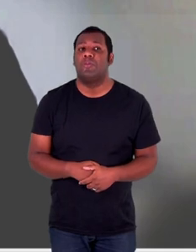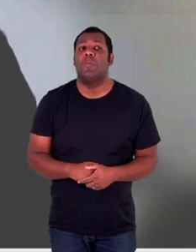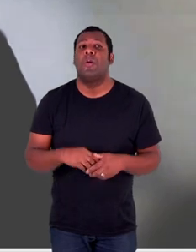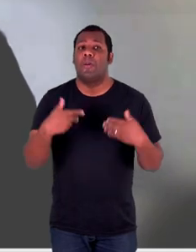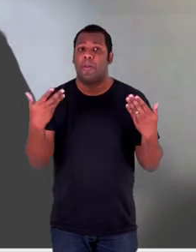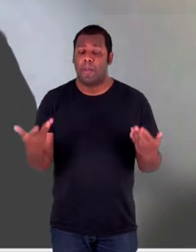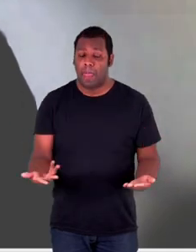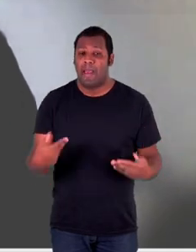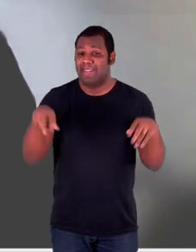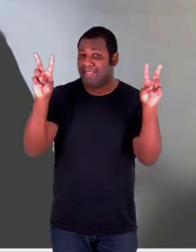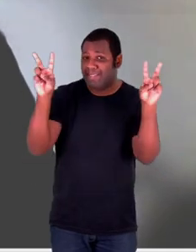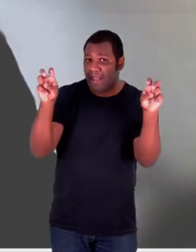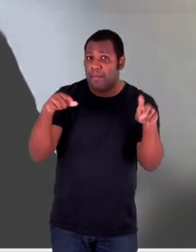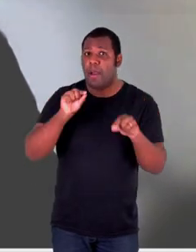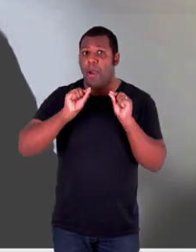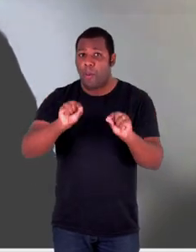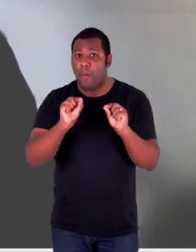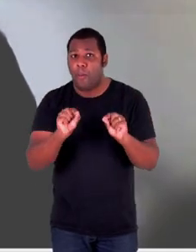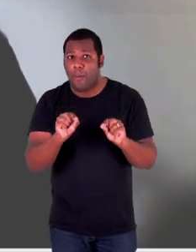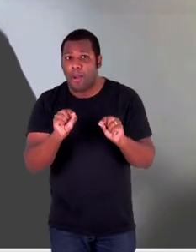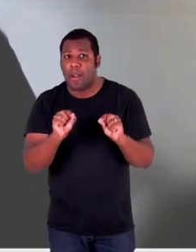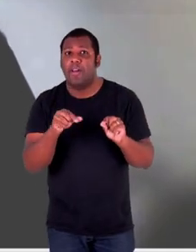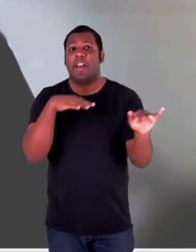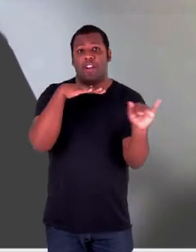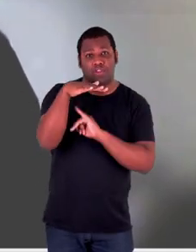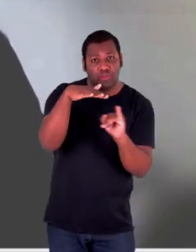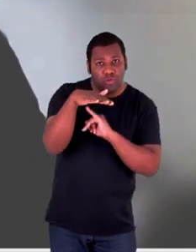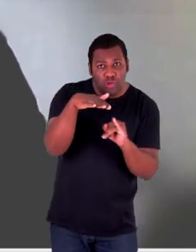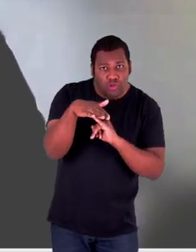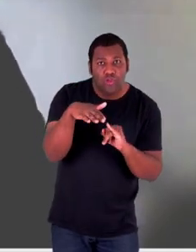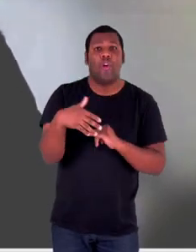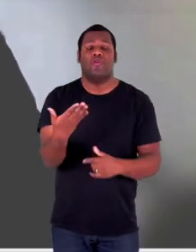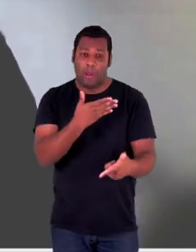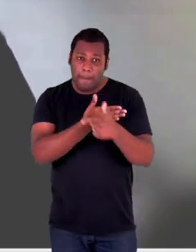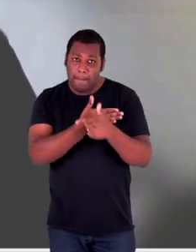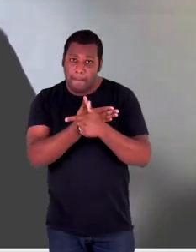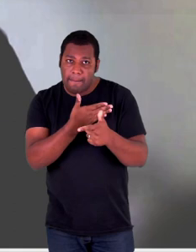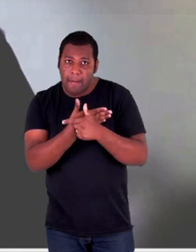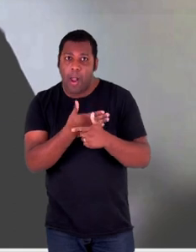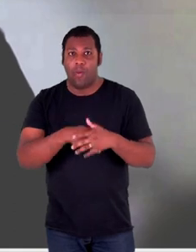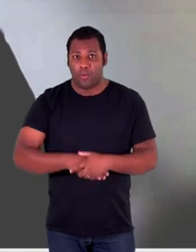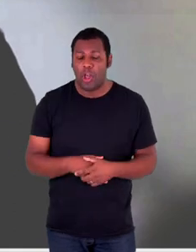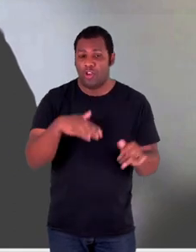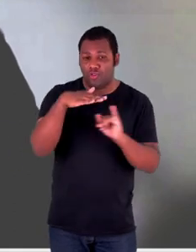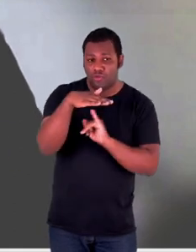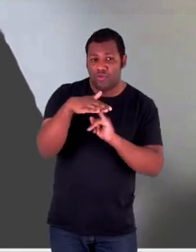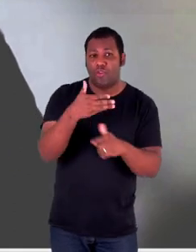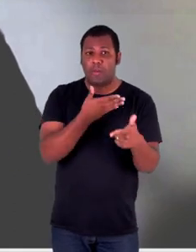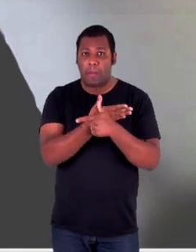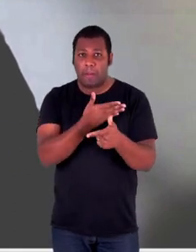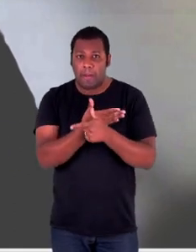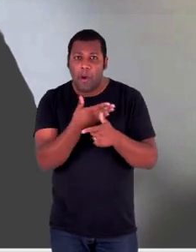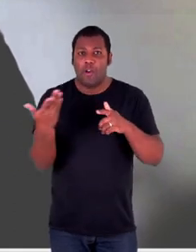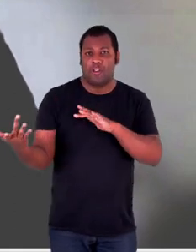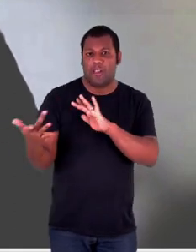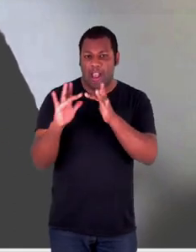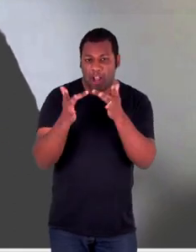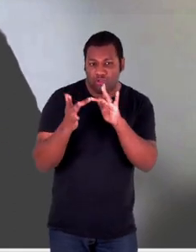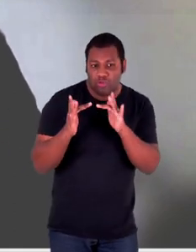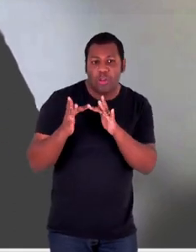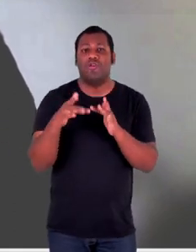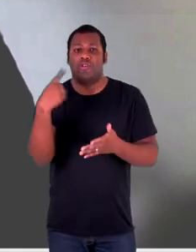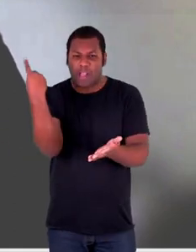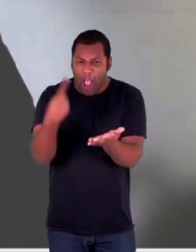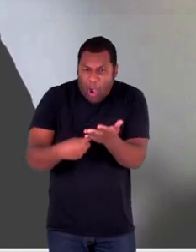nós estamos falando aqui do âmbito de interinstitucionalidade, com a previsão a partir dos mais ricos instrumentos possíveis, como